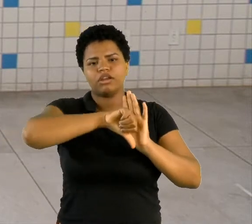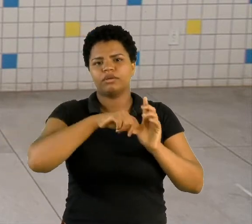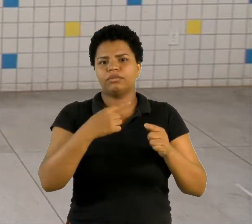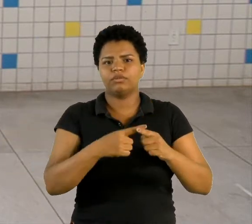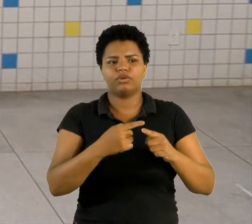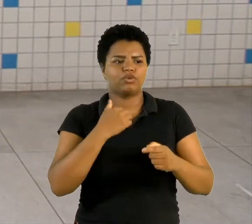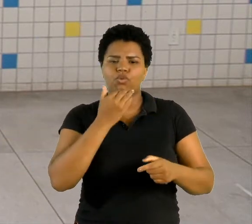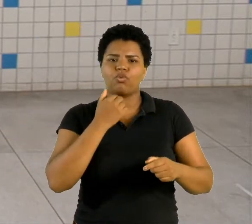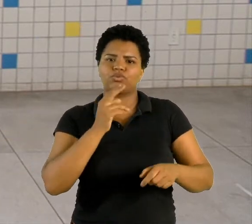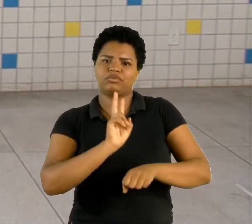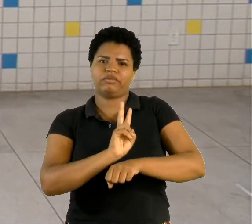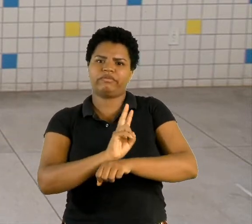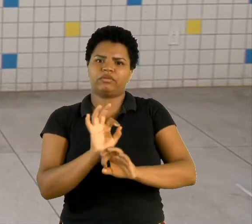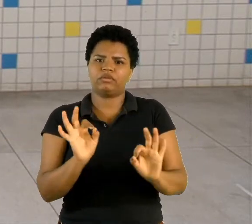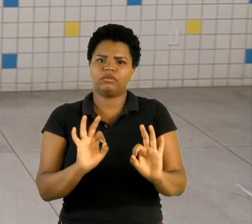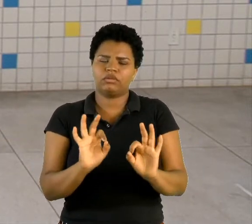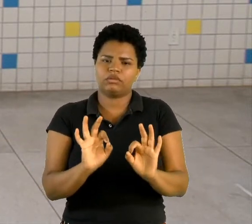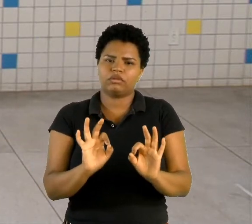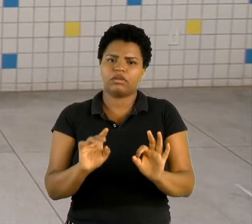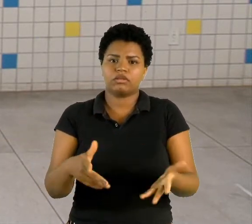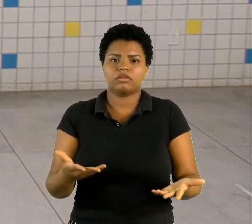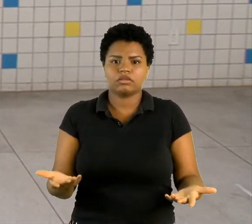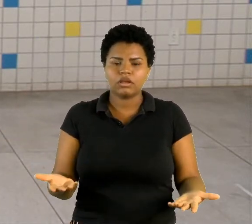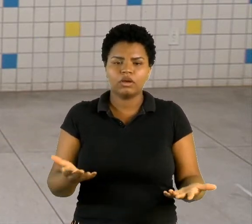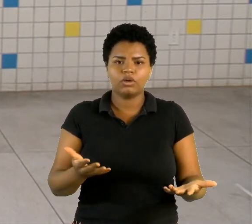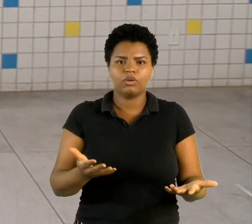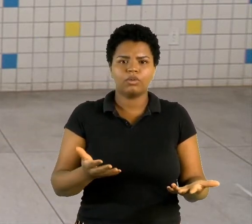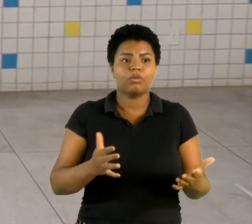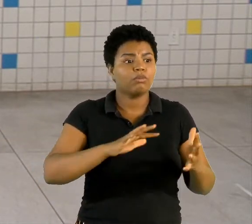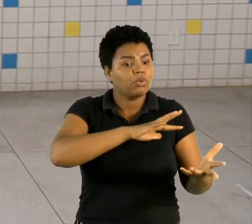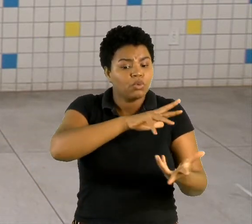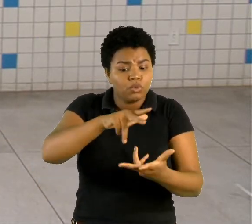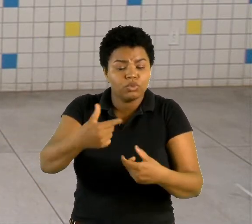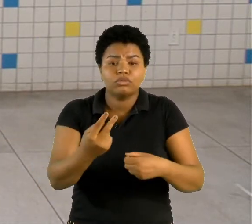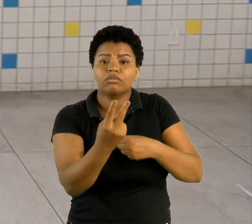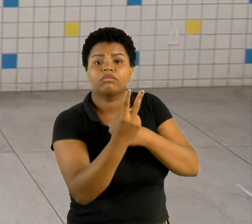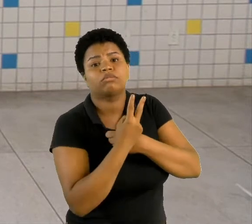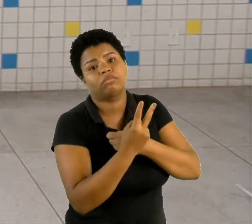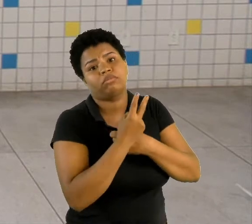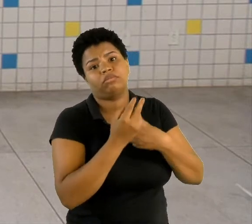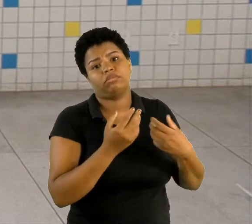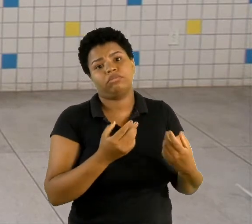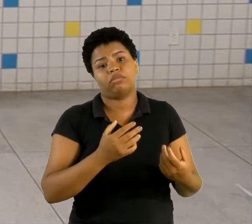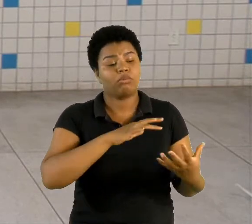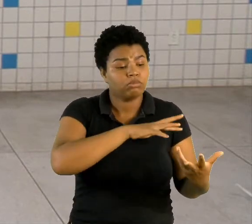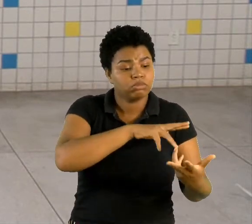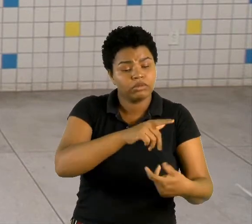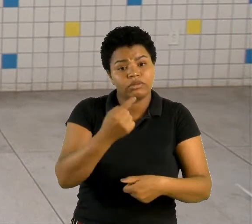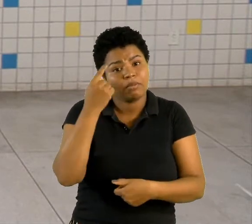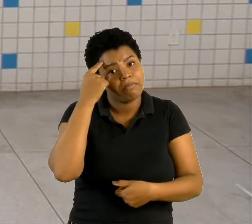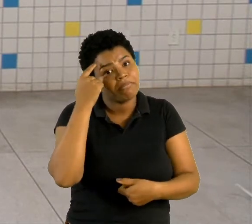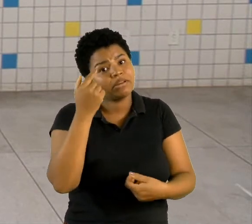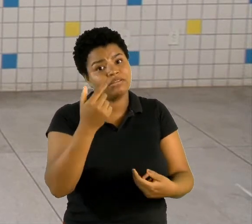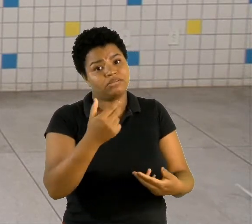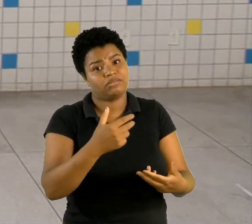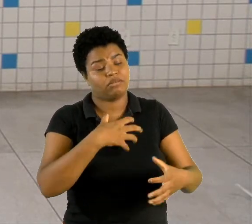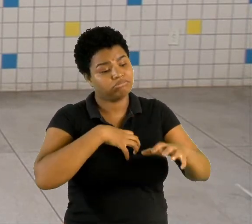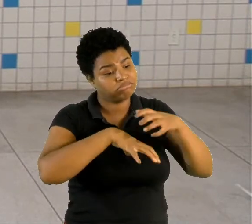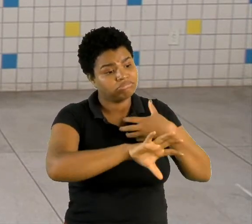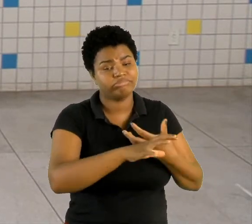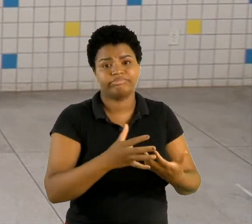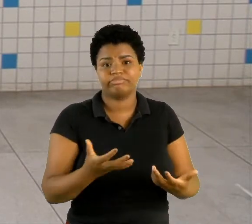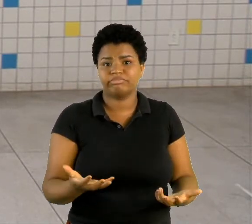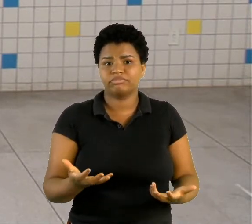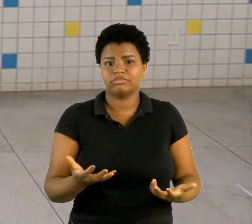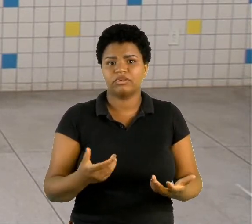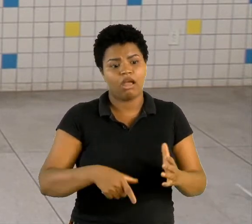defender. Então, mundo, alguém me defenda, mundo, pensem por mim, façam por mim. A gente não era parceiro,